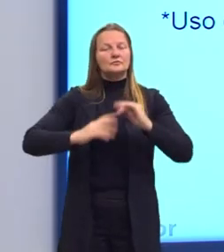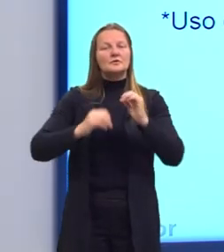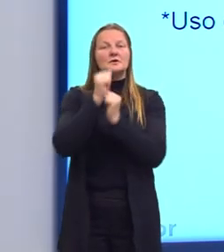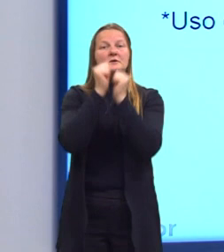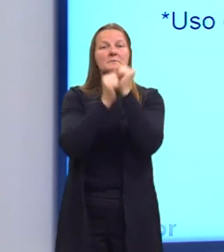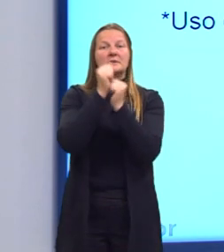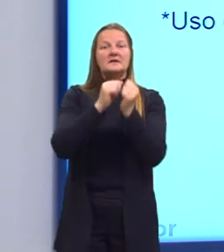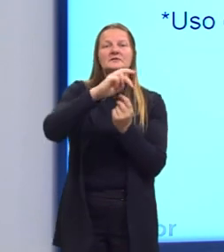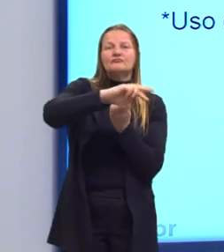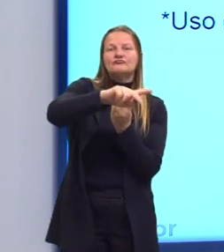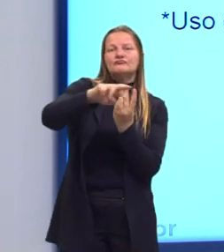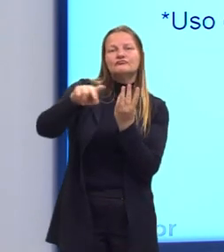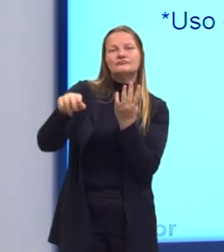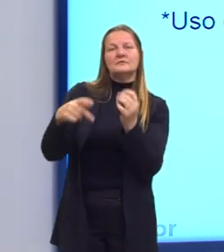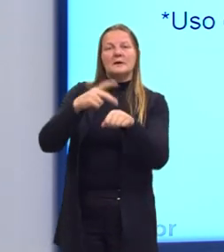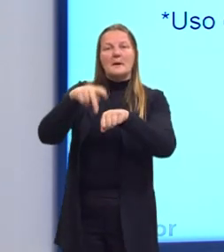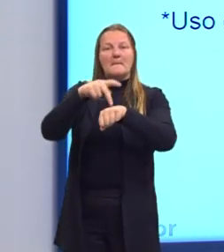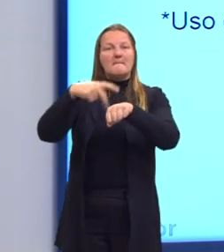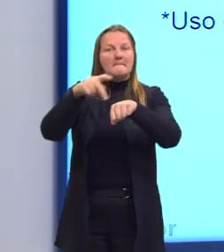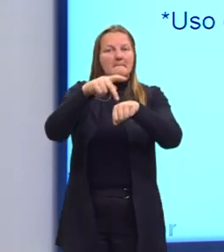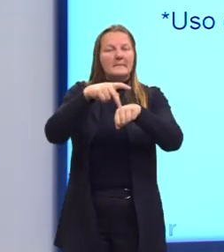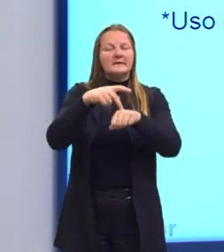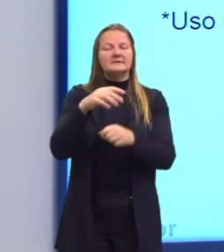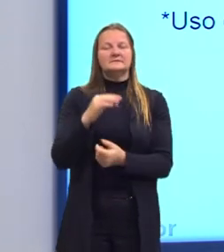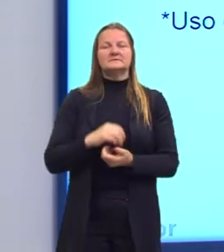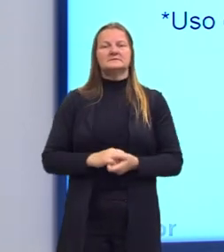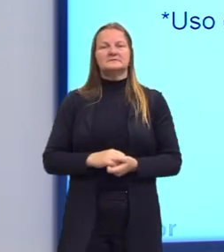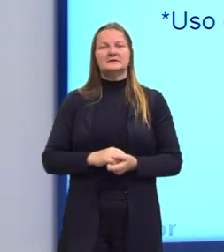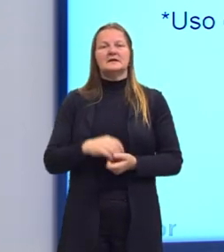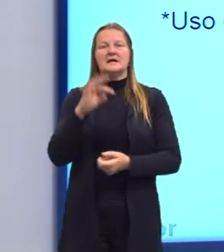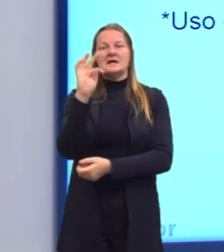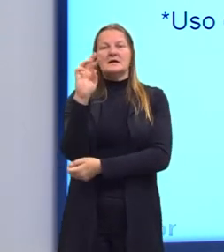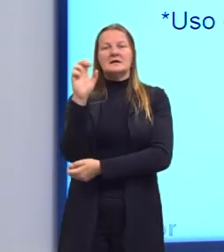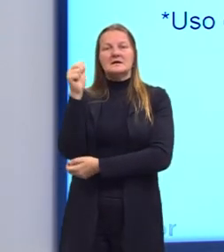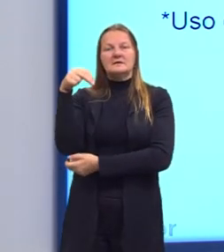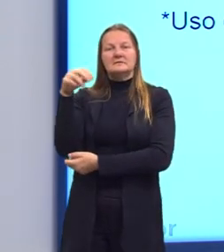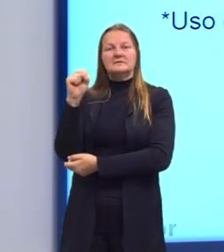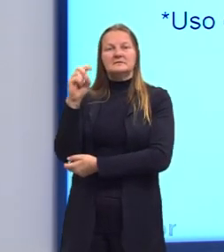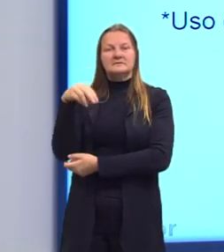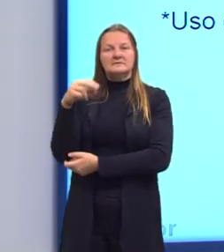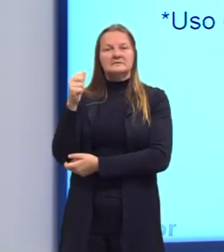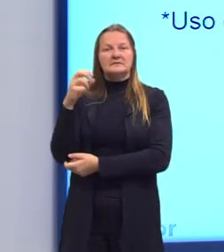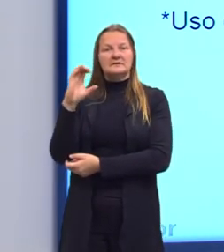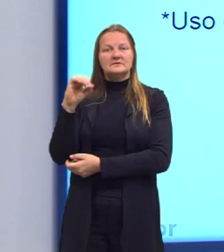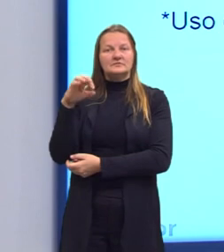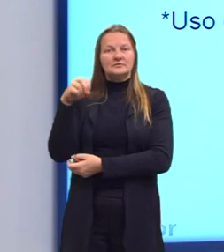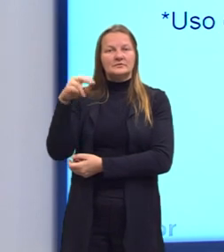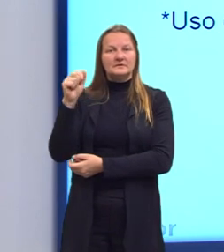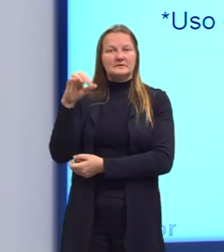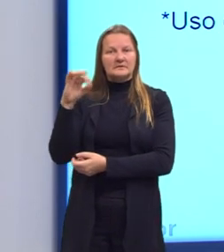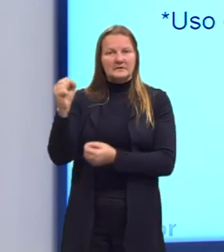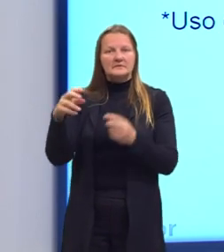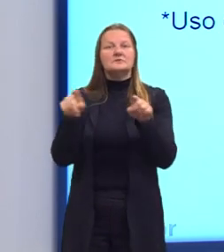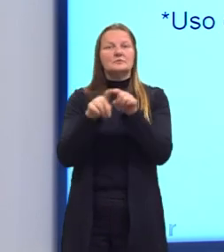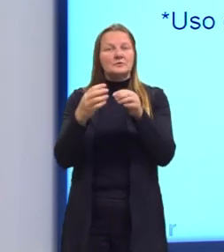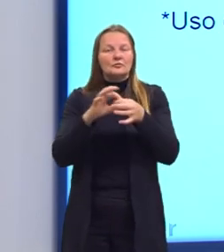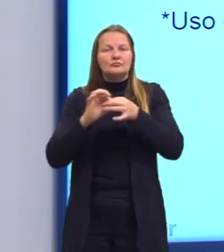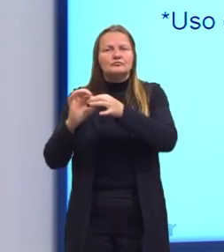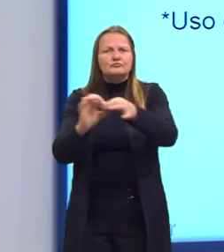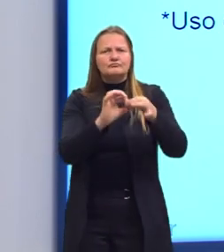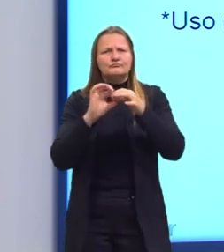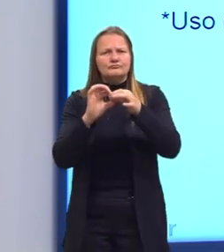transnacionais, as multinacionais, essas empresas transnacionais. E aí, essa conexão com o